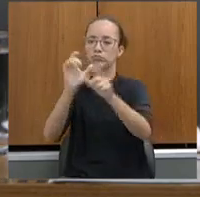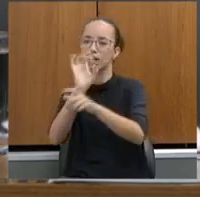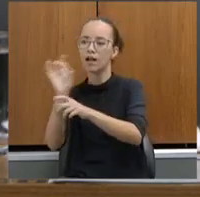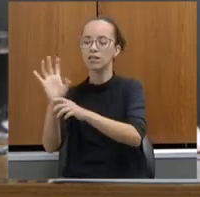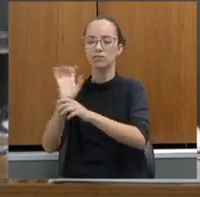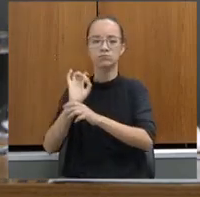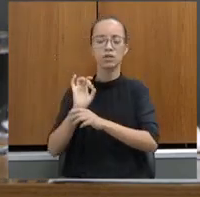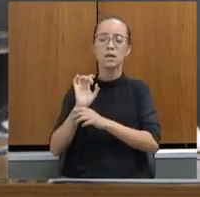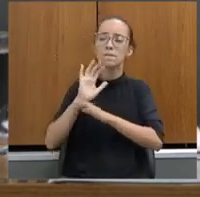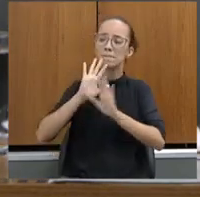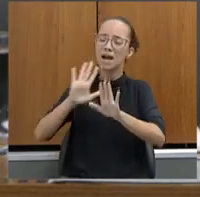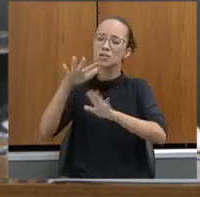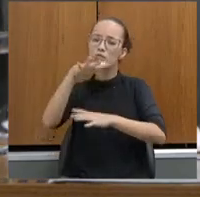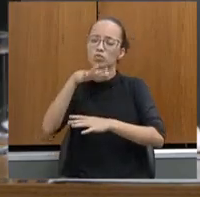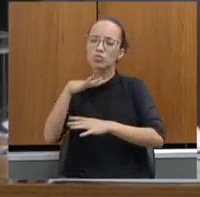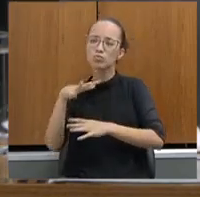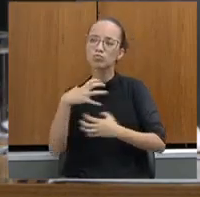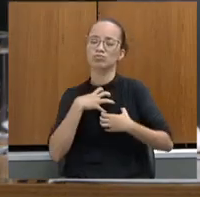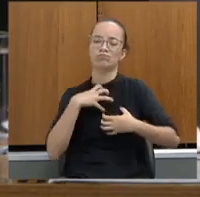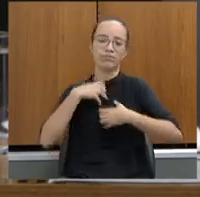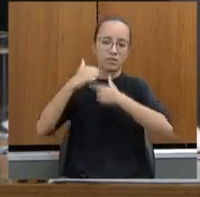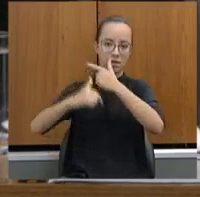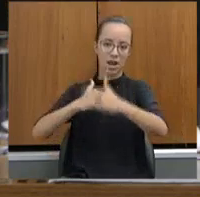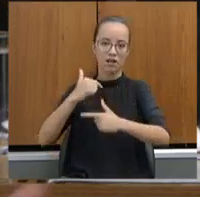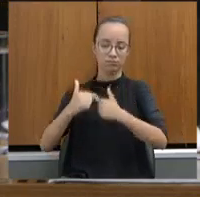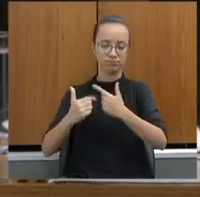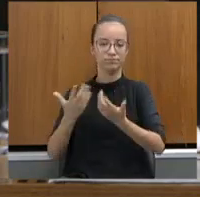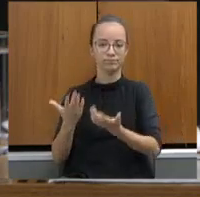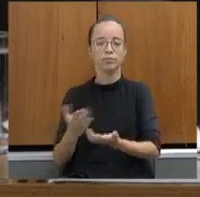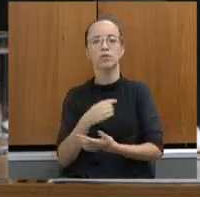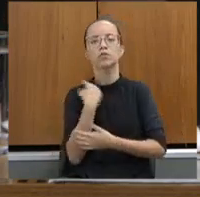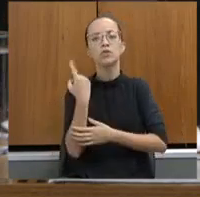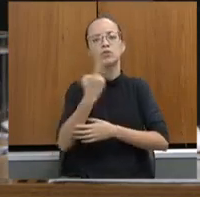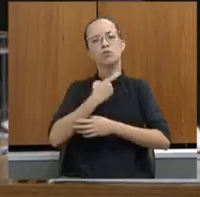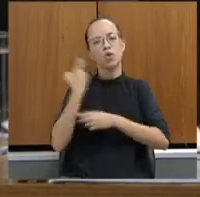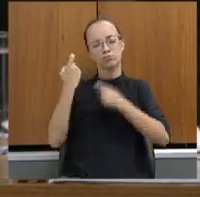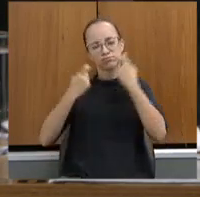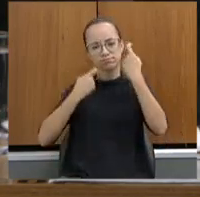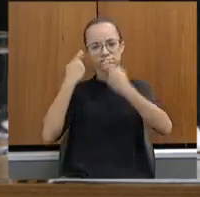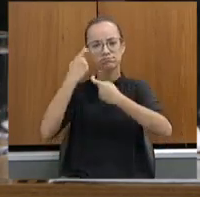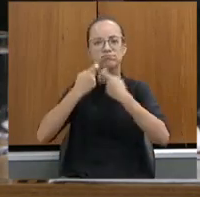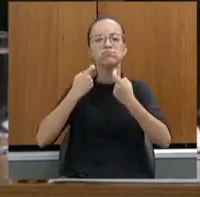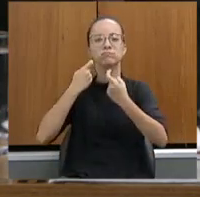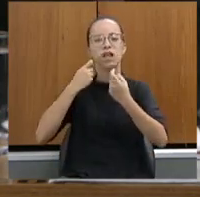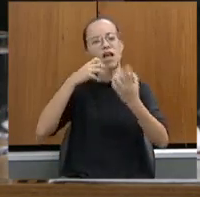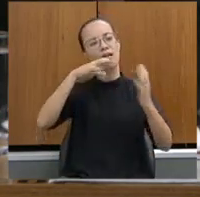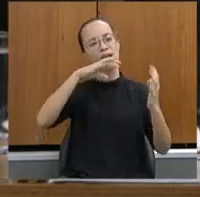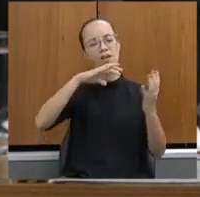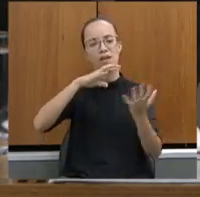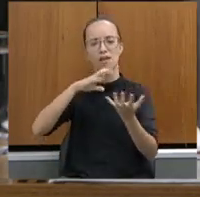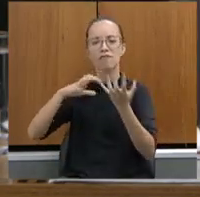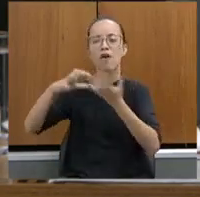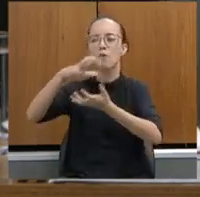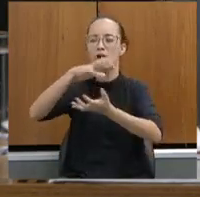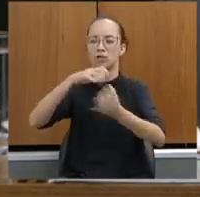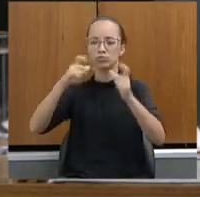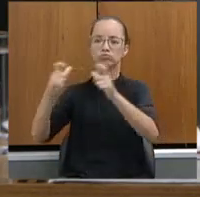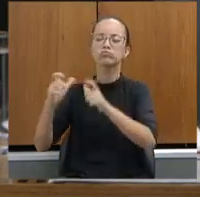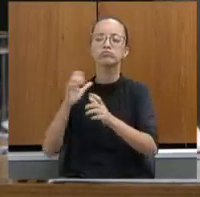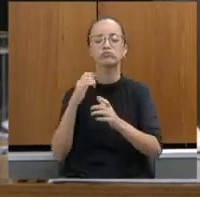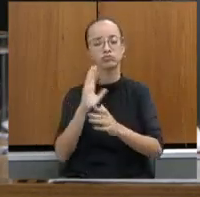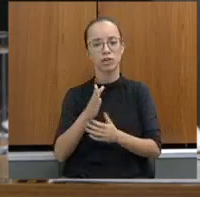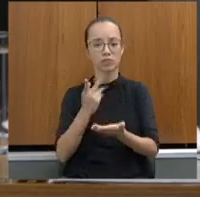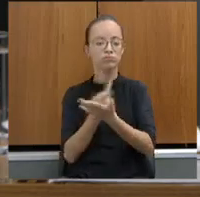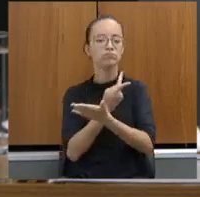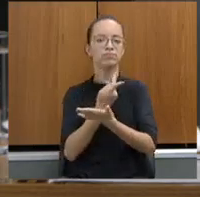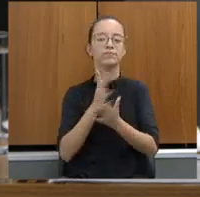próprio ambiente de trabalho do servidor. Isso a gente já tem priorizado nas unidades que elas já estão em reforma. Então, você trabalhar num ambiente que seja